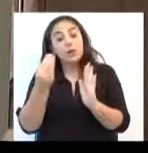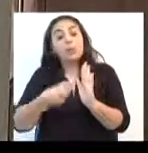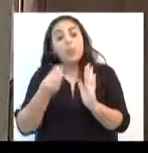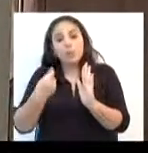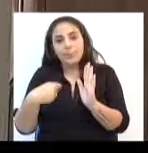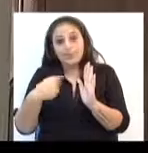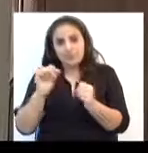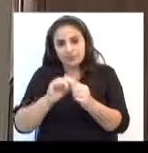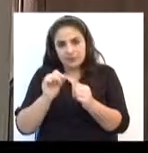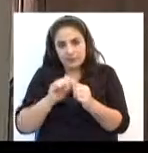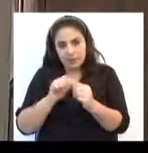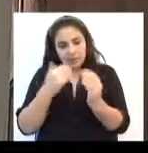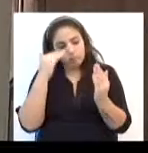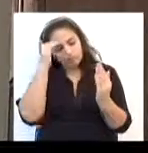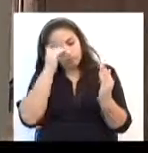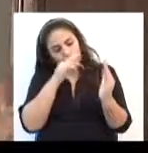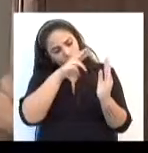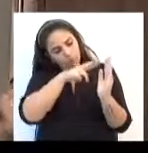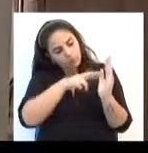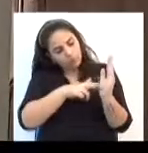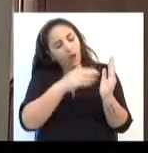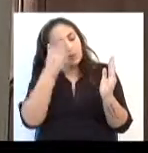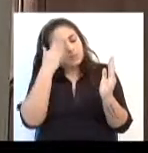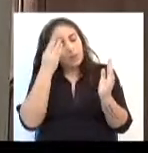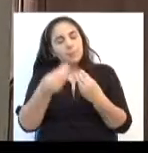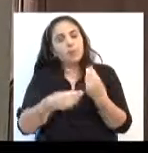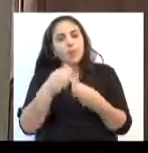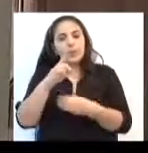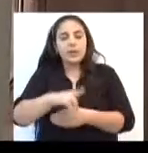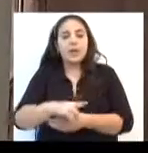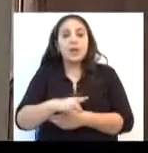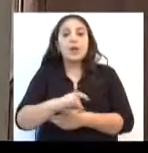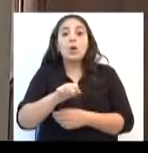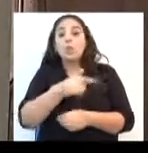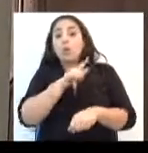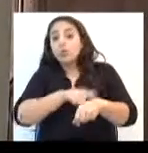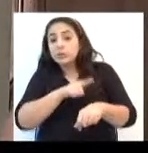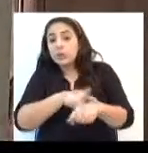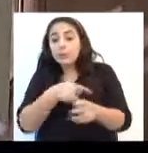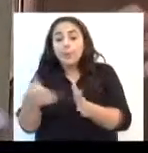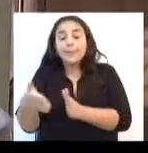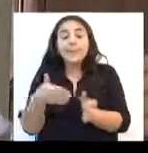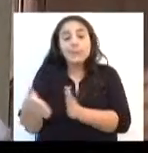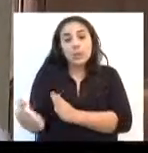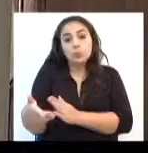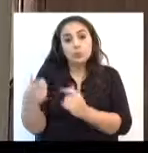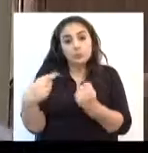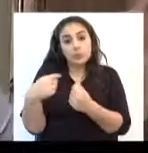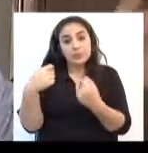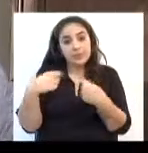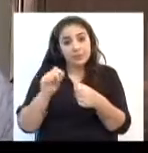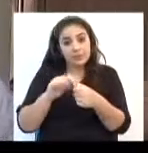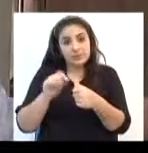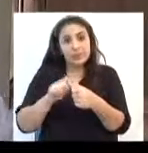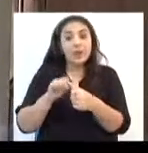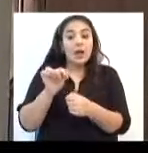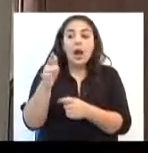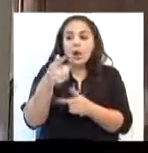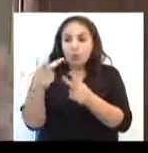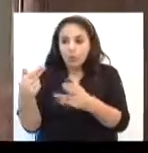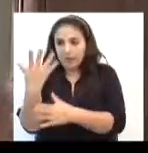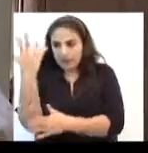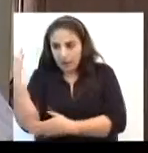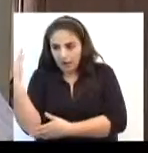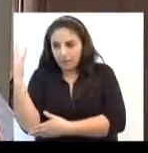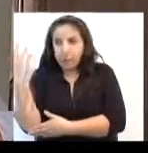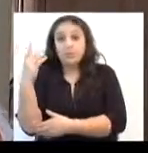de segurança que precisa se observar, qual o tempo que se pode fazer, porque tem algumas árvores que você pode fazer no inverno,